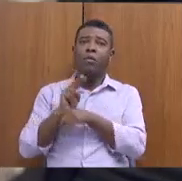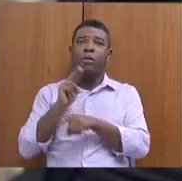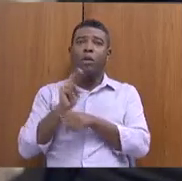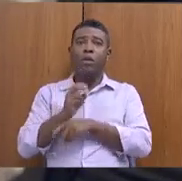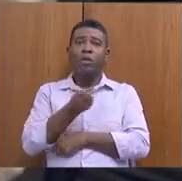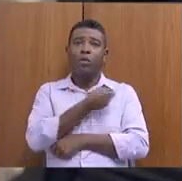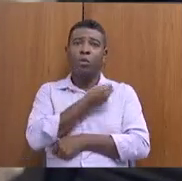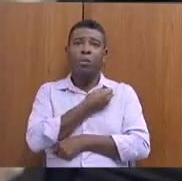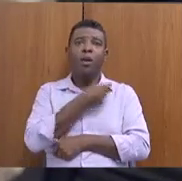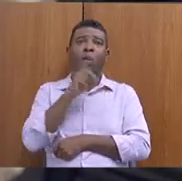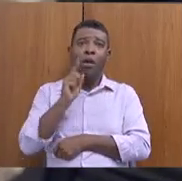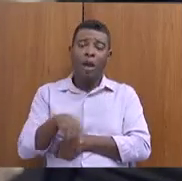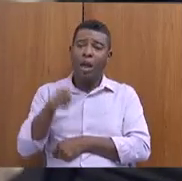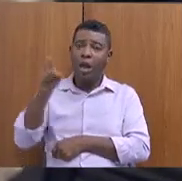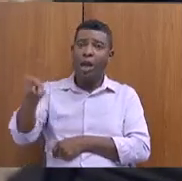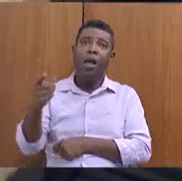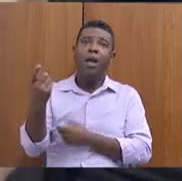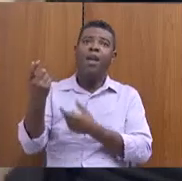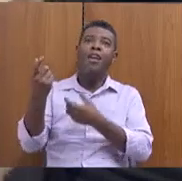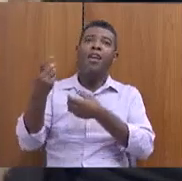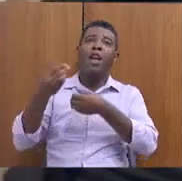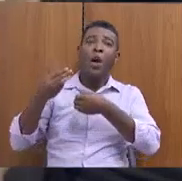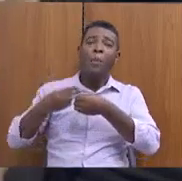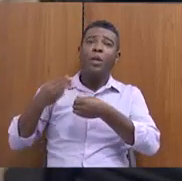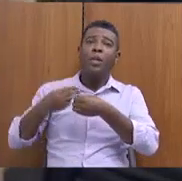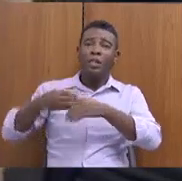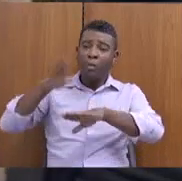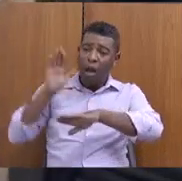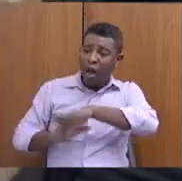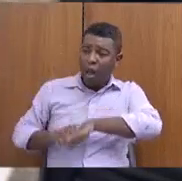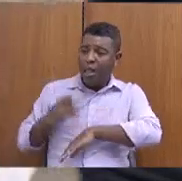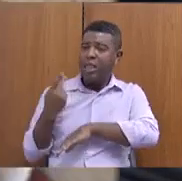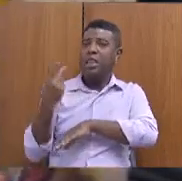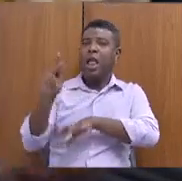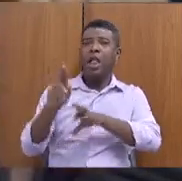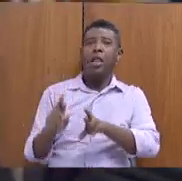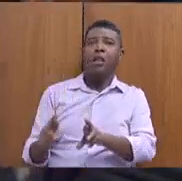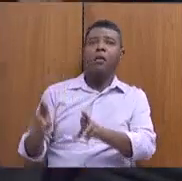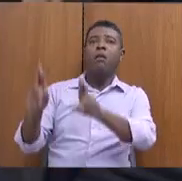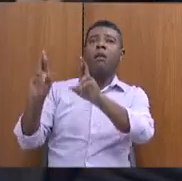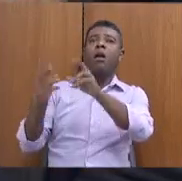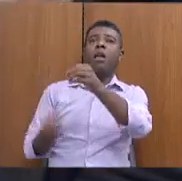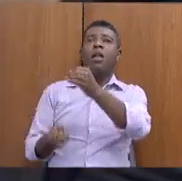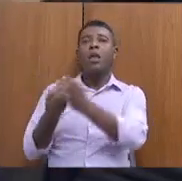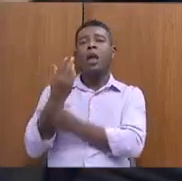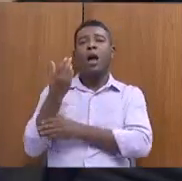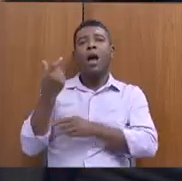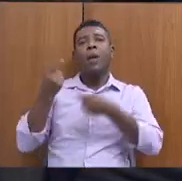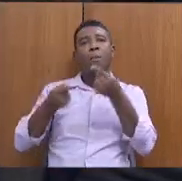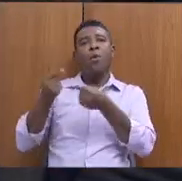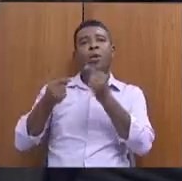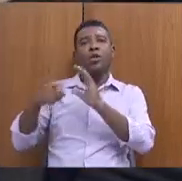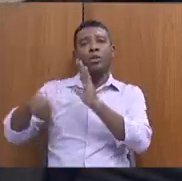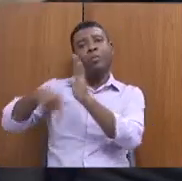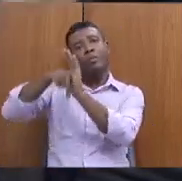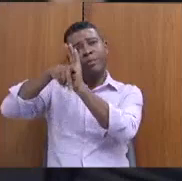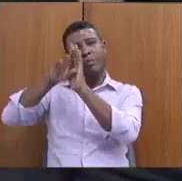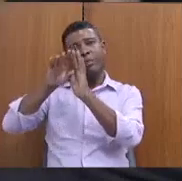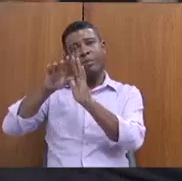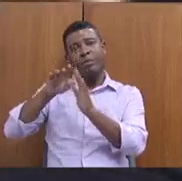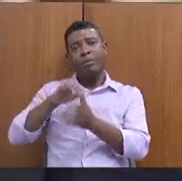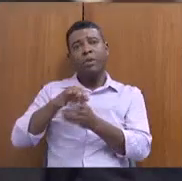município assumir e produzir algumas políticas próprias também, sabe? Inclusive, em relação à